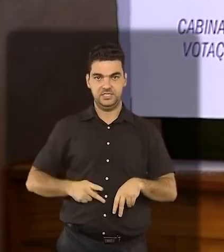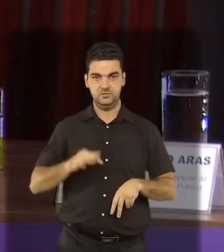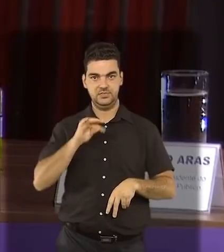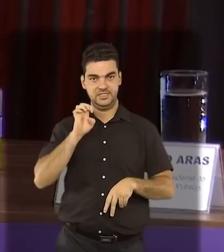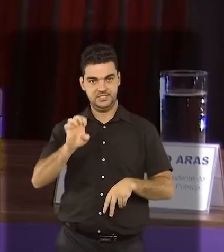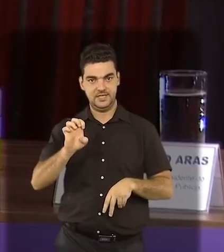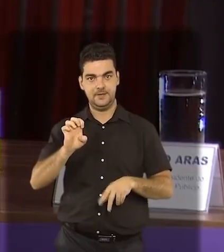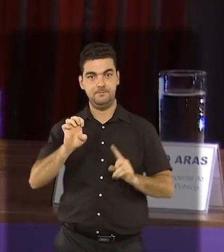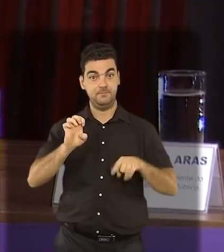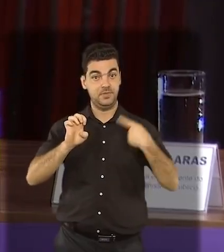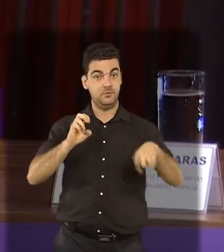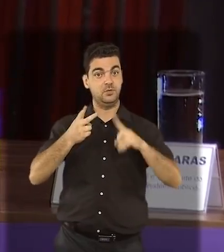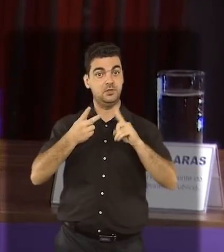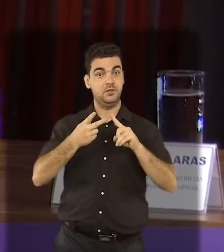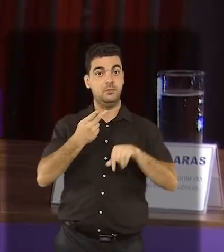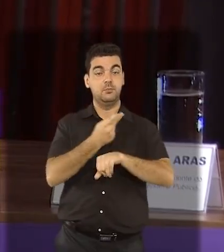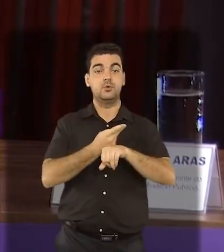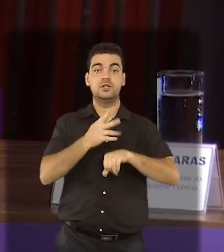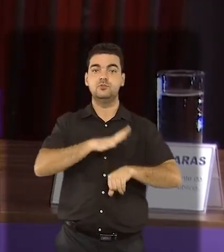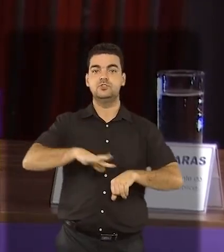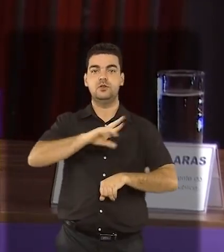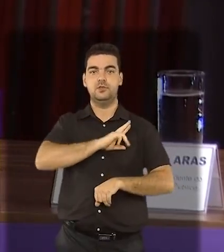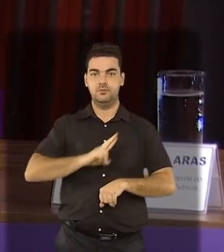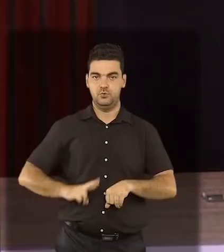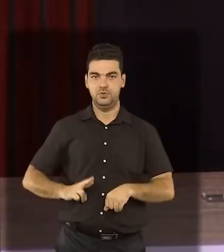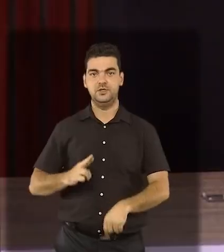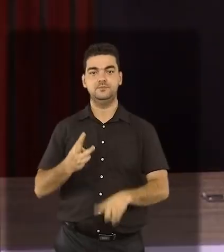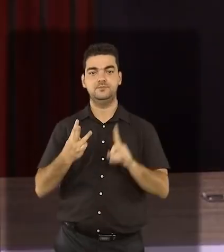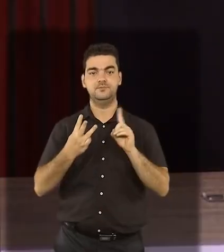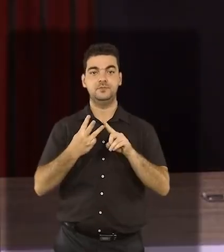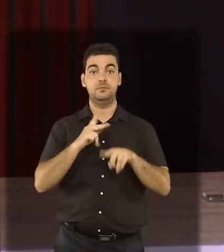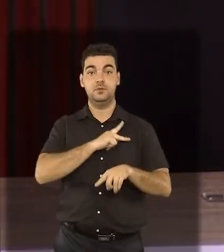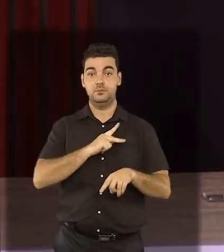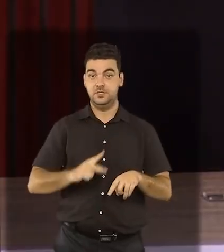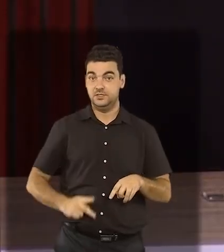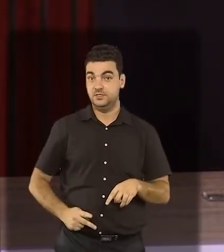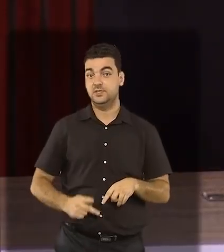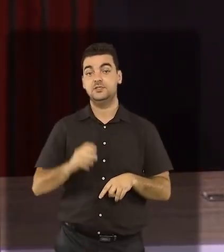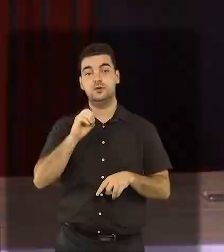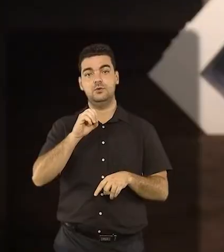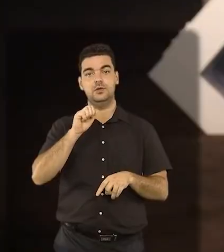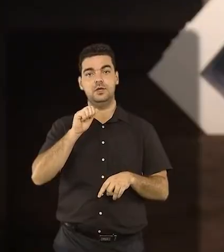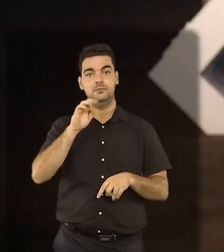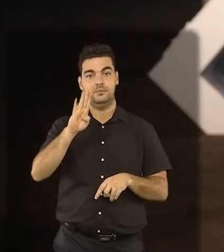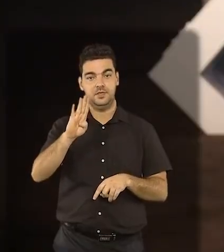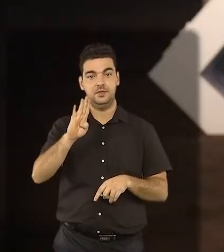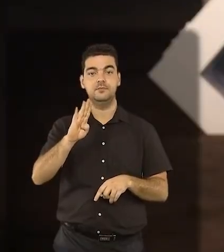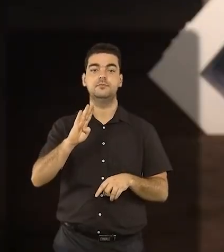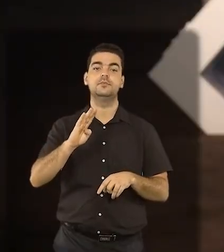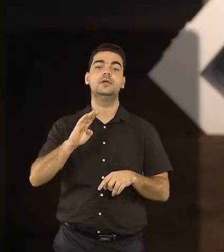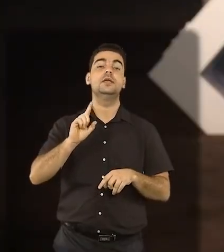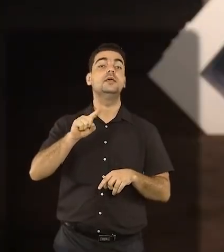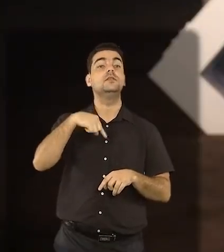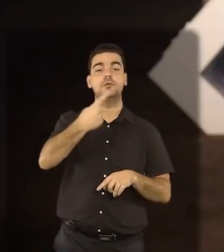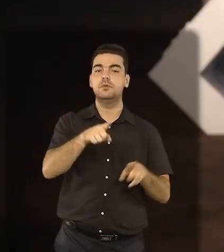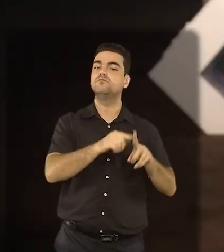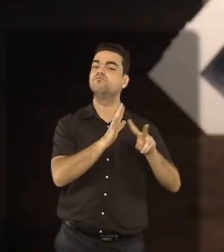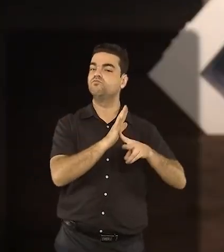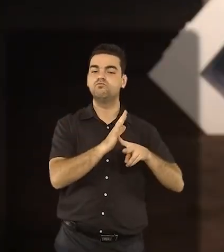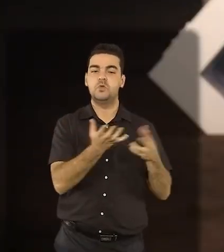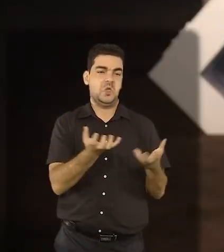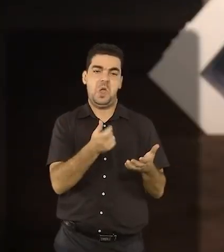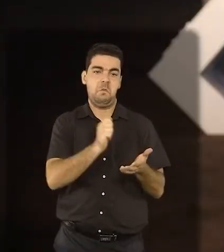TSE, pelo Procurador-Geral da República, pelo presidente da OAB e por qualquer partido